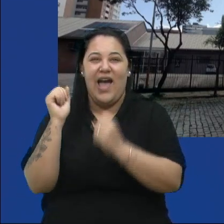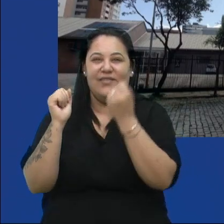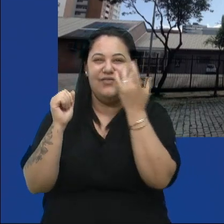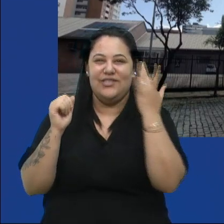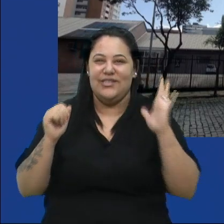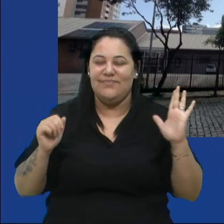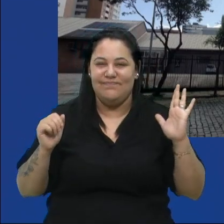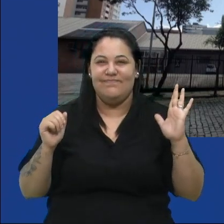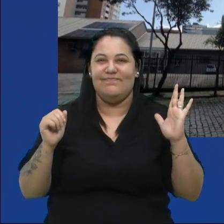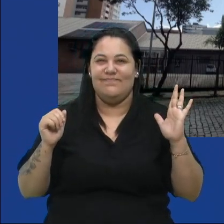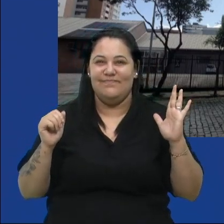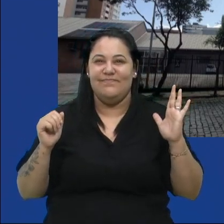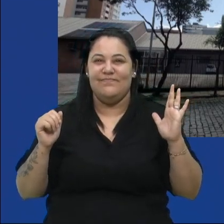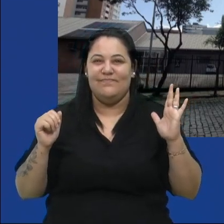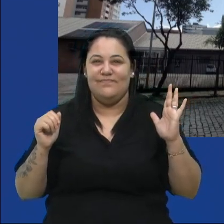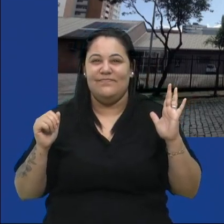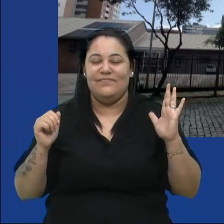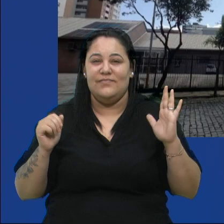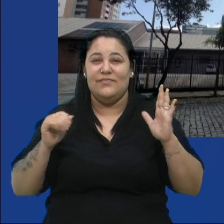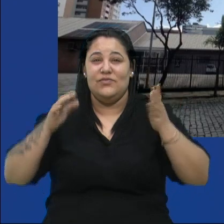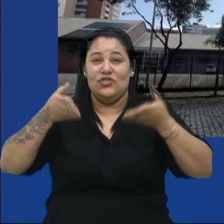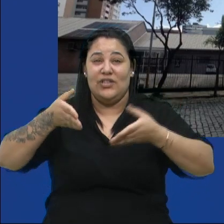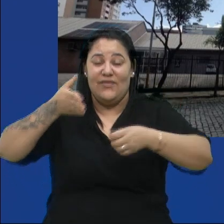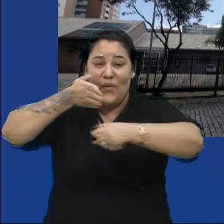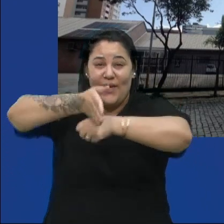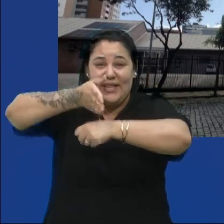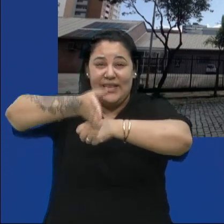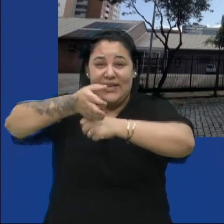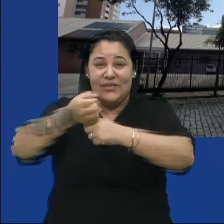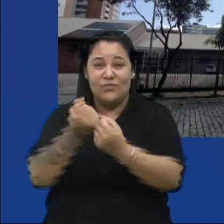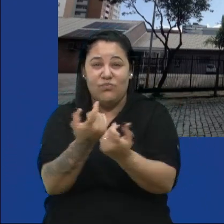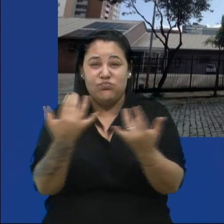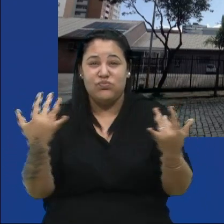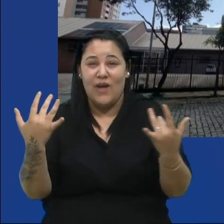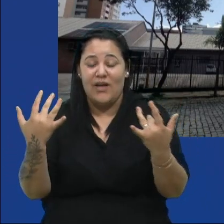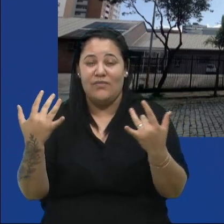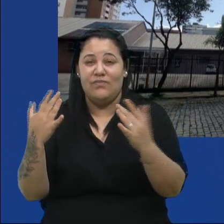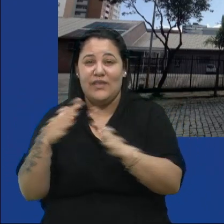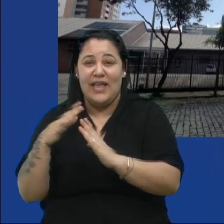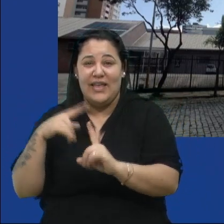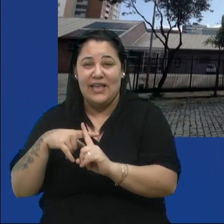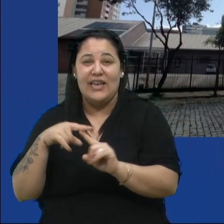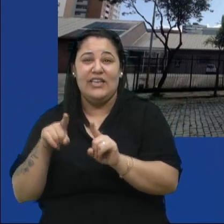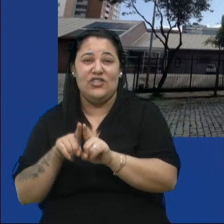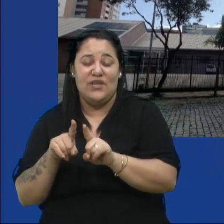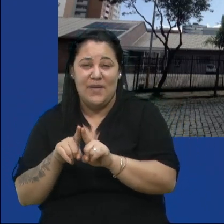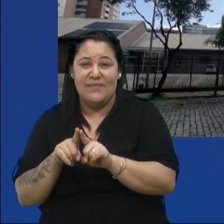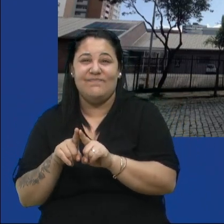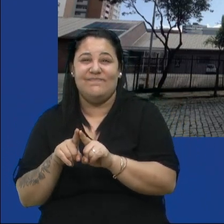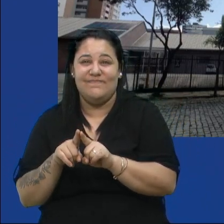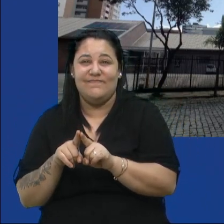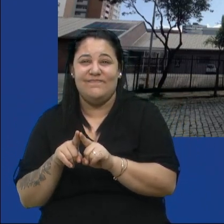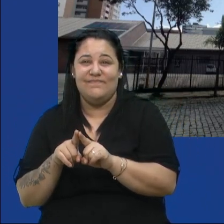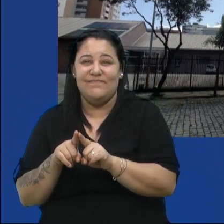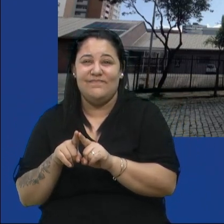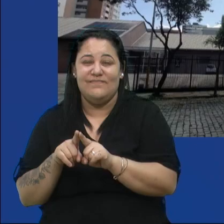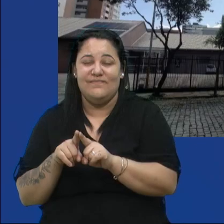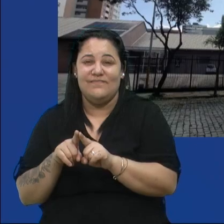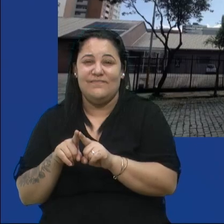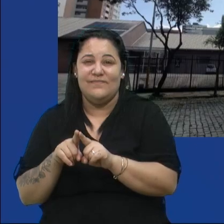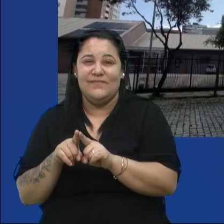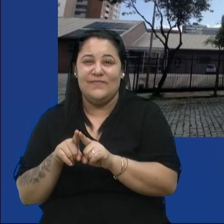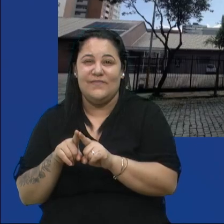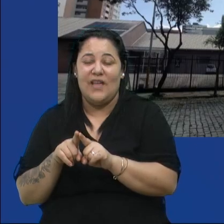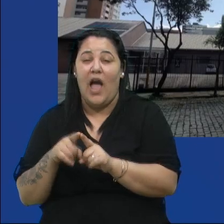conta ali até do pátio da Igreja do Cristo Redentor. E foi solicitada,